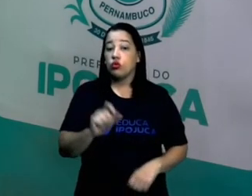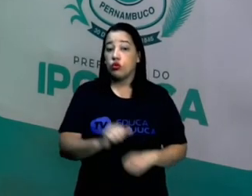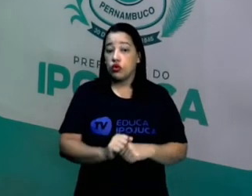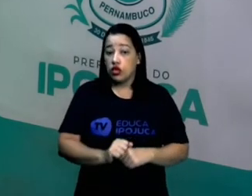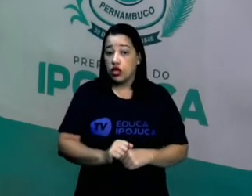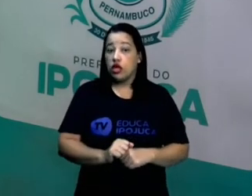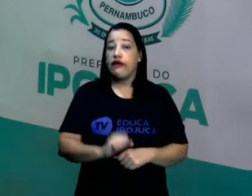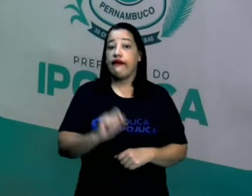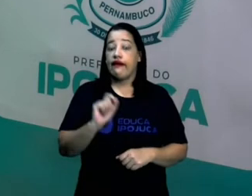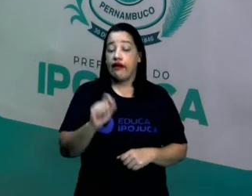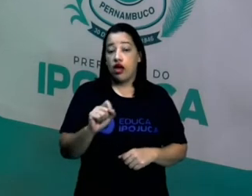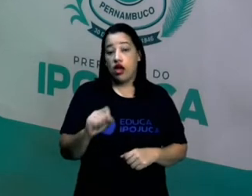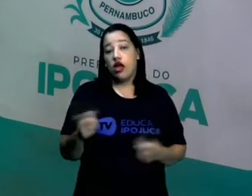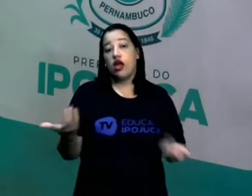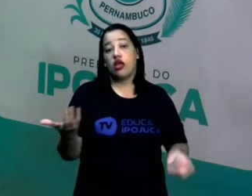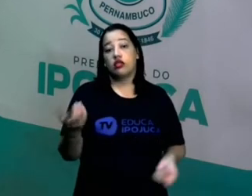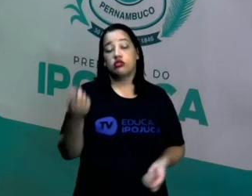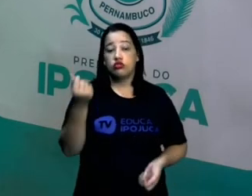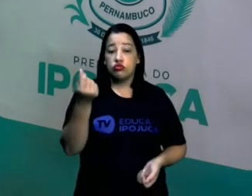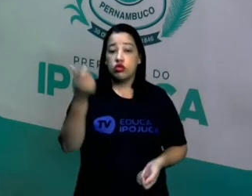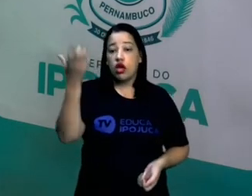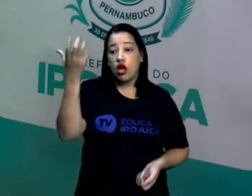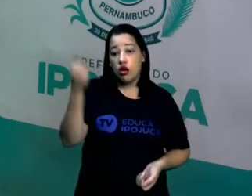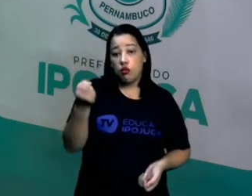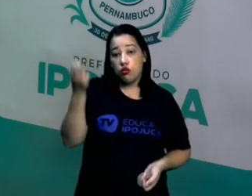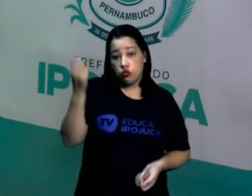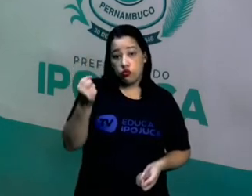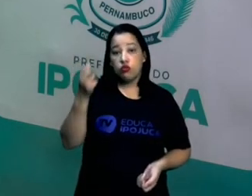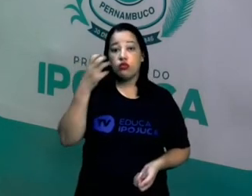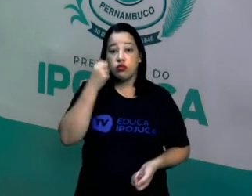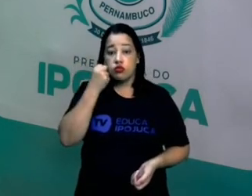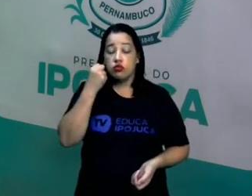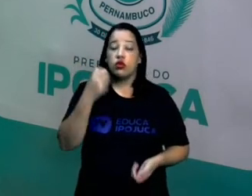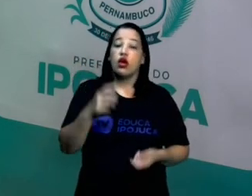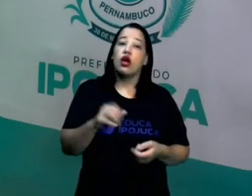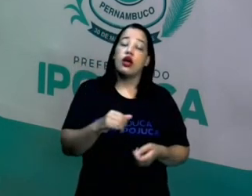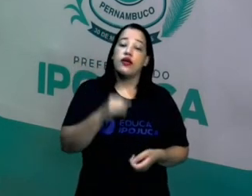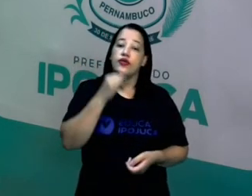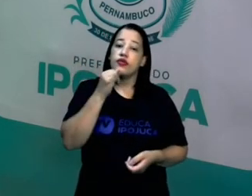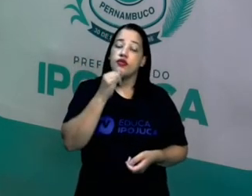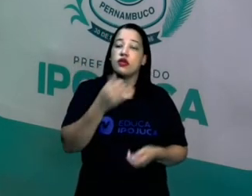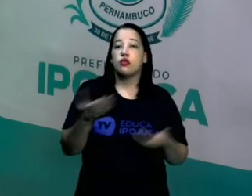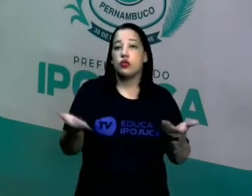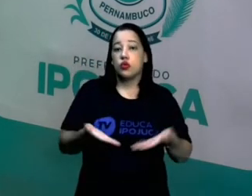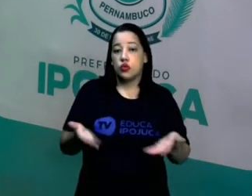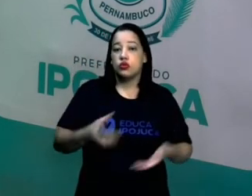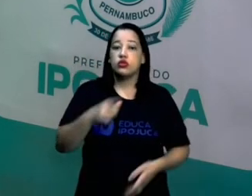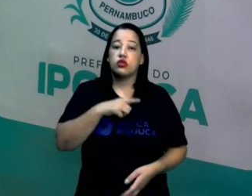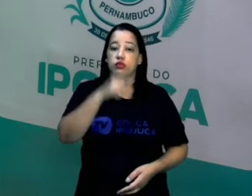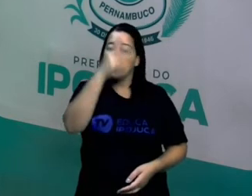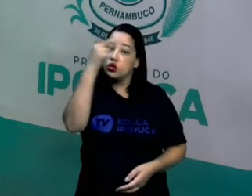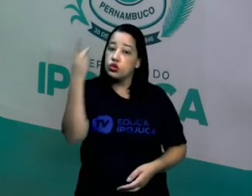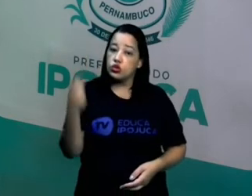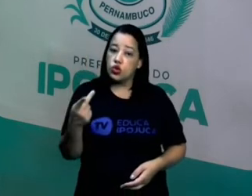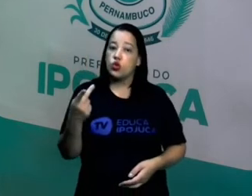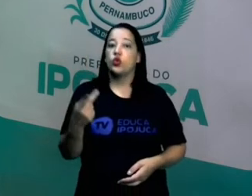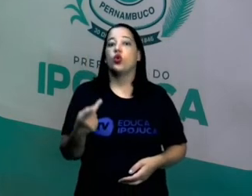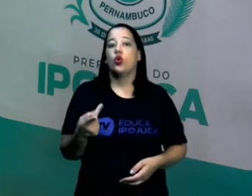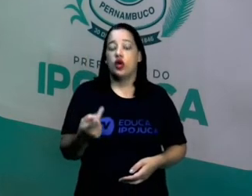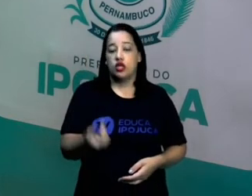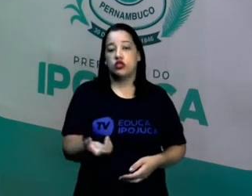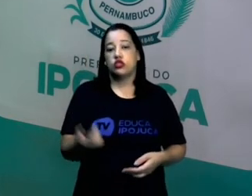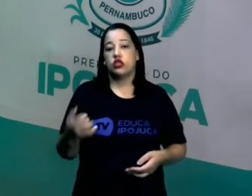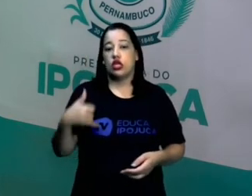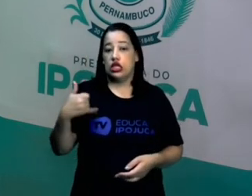previdência. A gente hoje tem muitas pessoas na idade de trabalho, na população